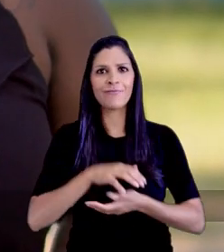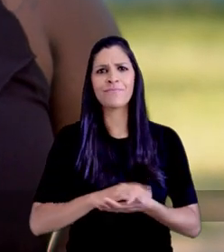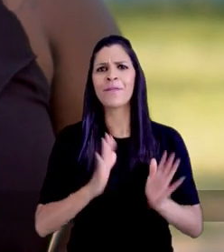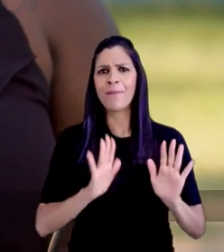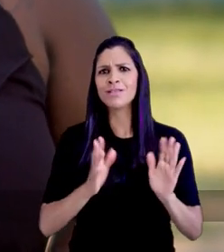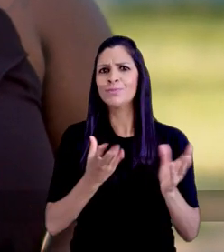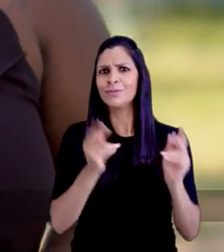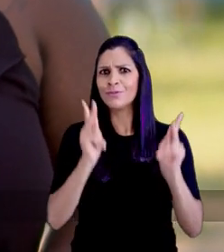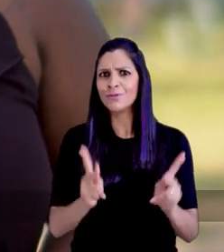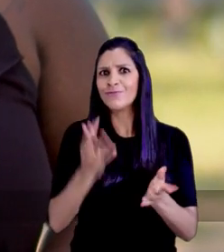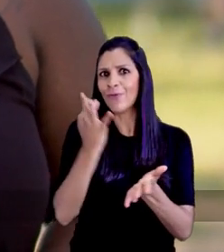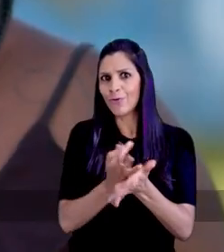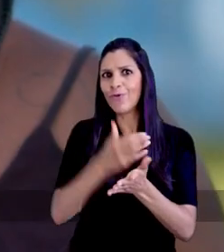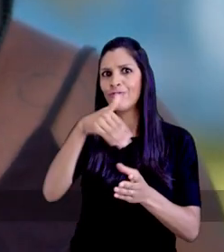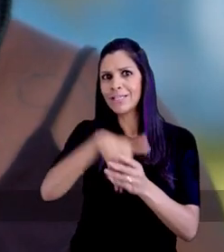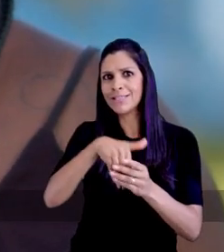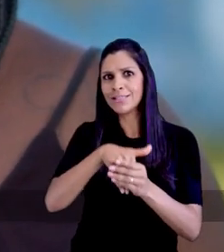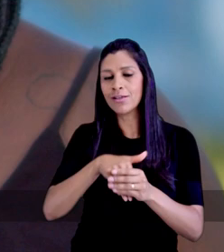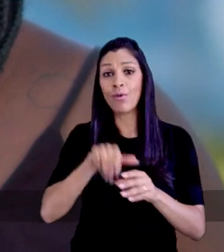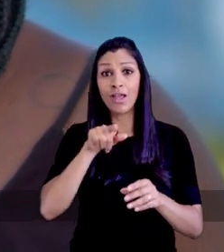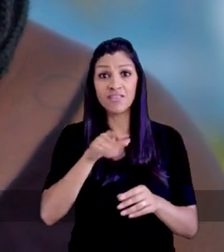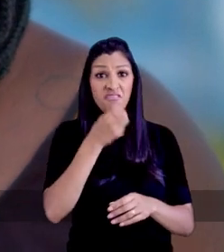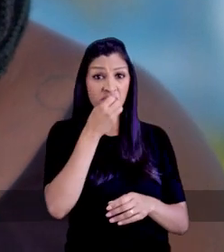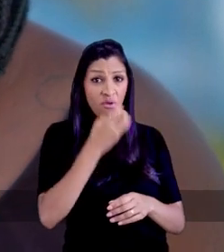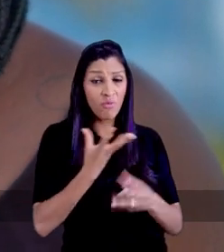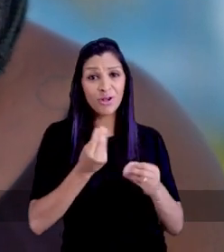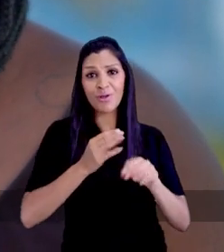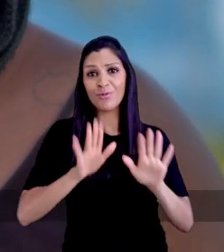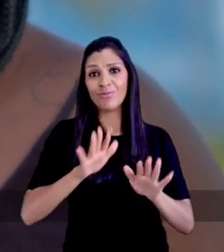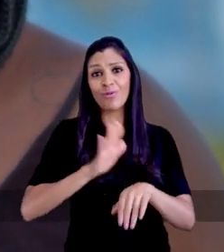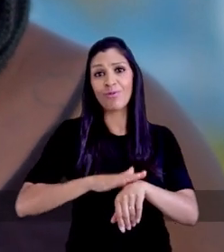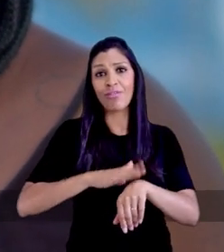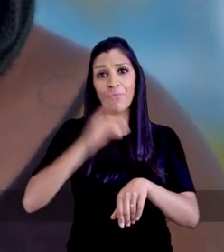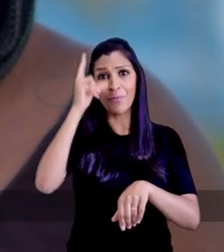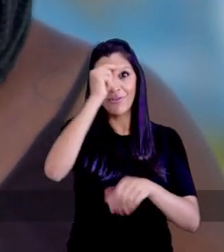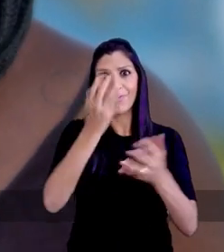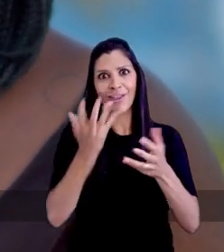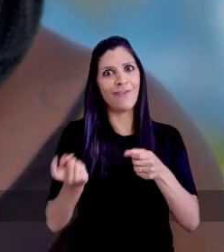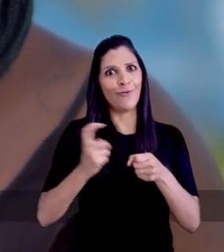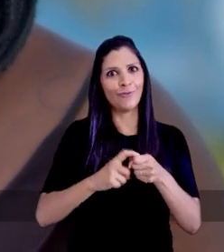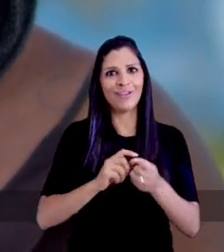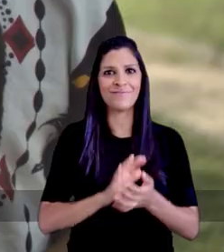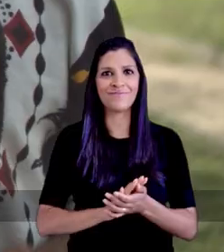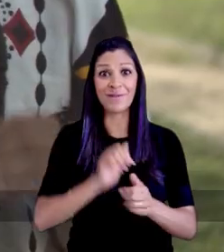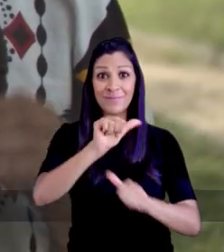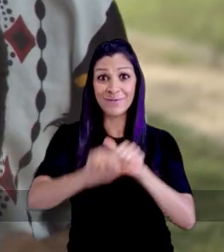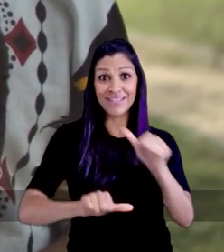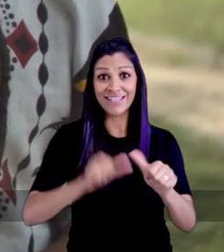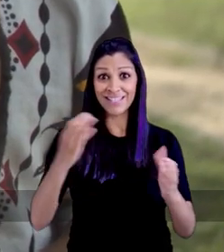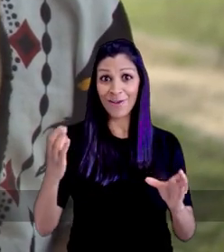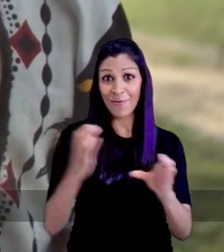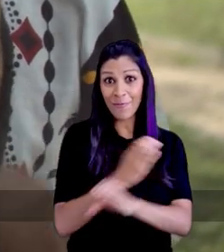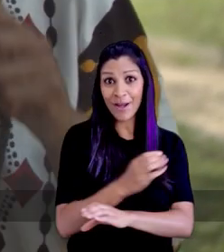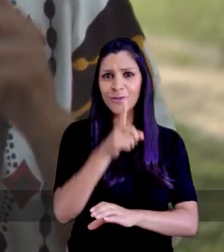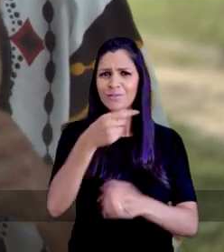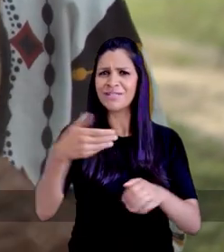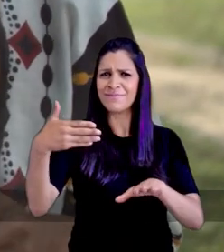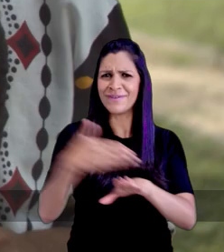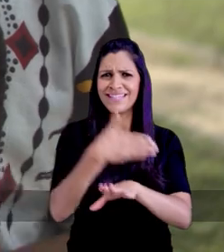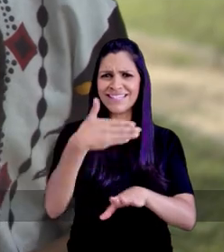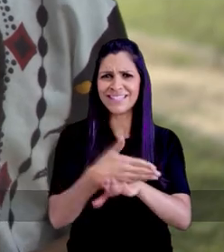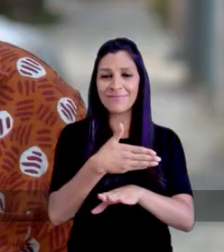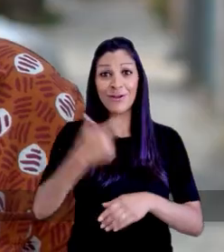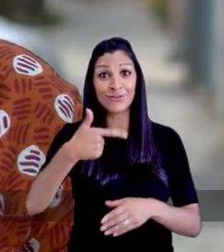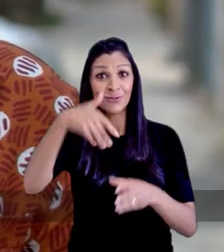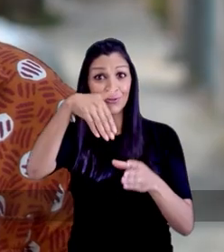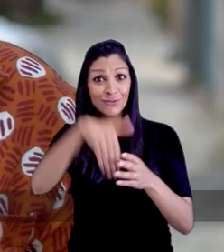muita gente não compareceu à votação. E isso só é bom pra quem ficou muito tempo na prefeitura e agora quer voltar. Pra mudança ser completa, tu tens que